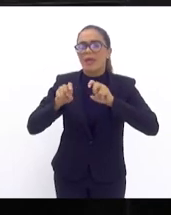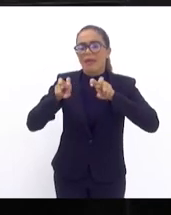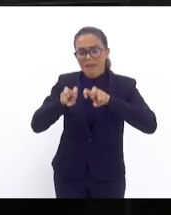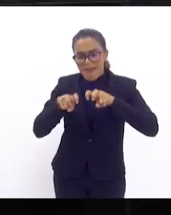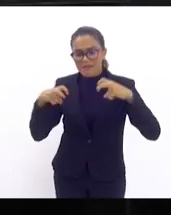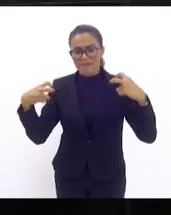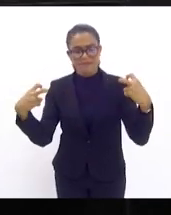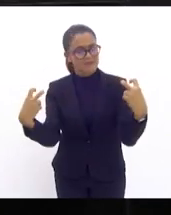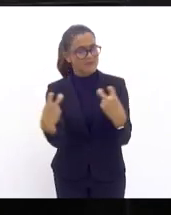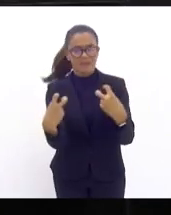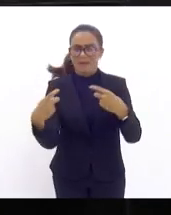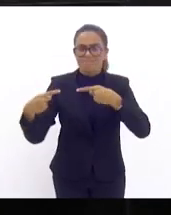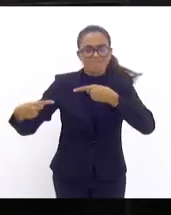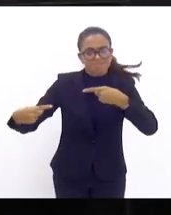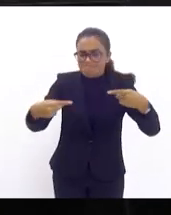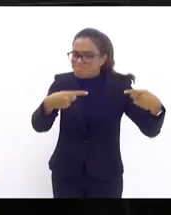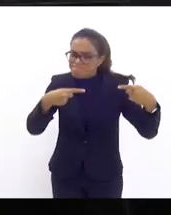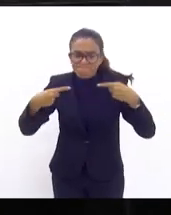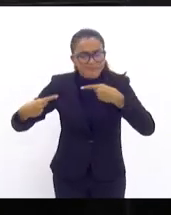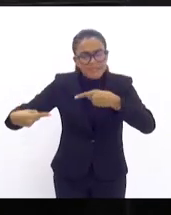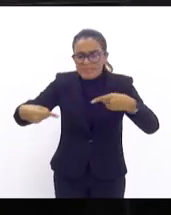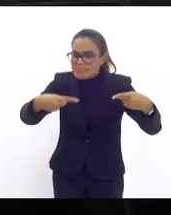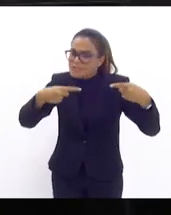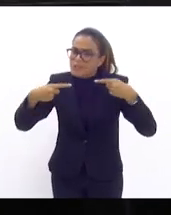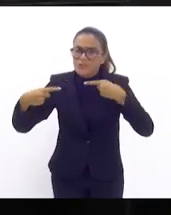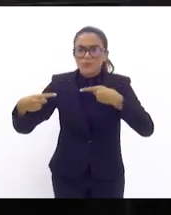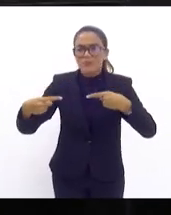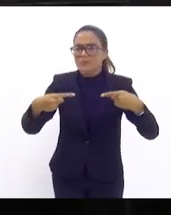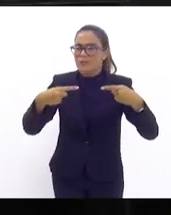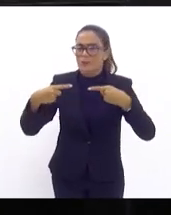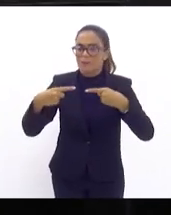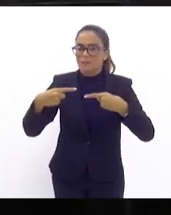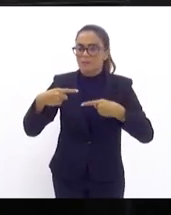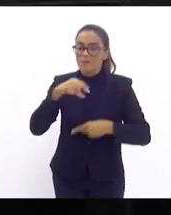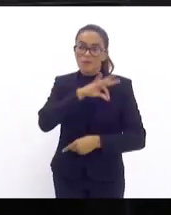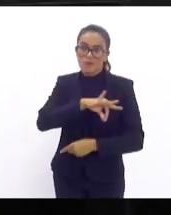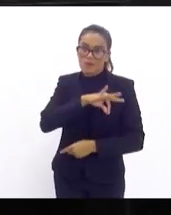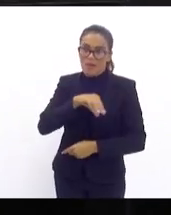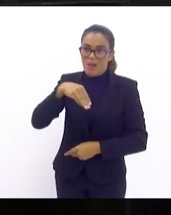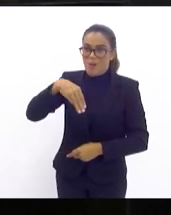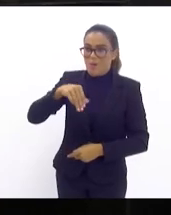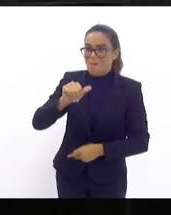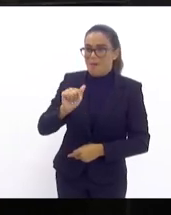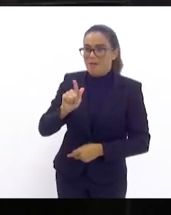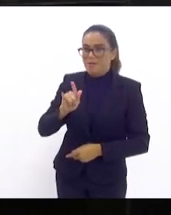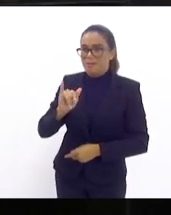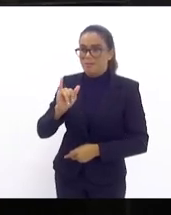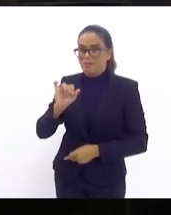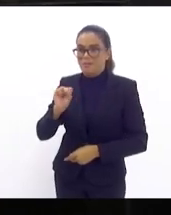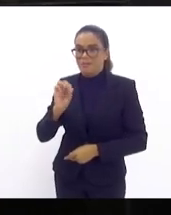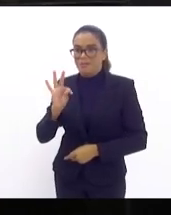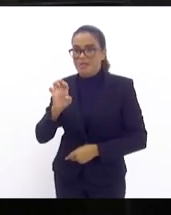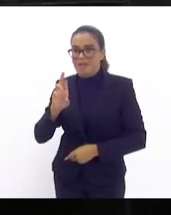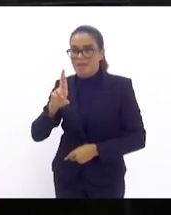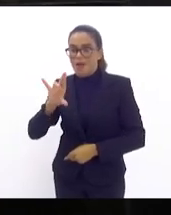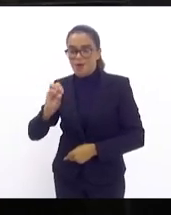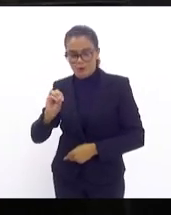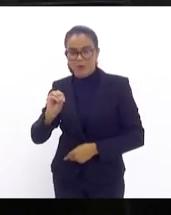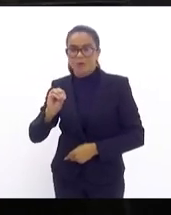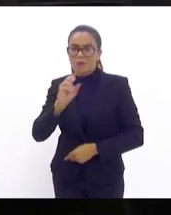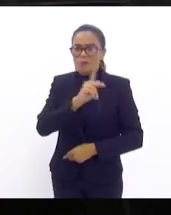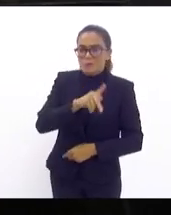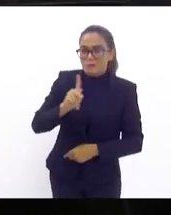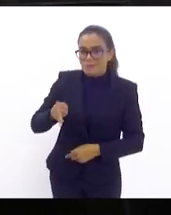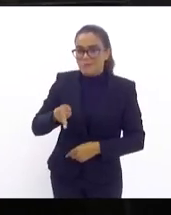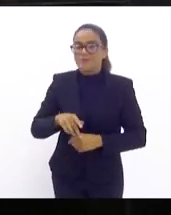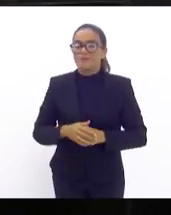estabelecer a implementação do piso nacional do magistério. E tenho conversado e faço aqui esse registro com a nova